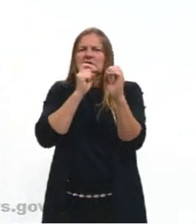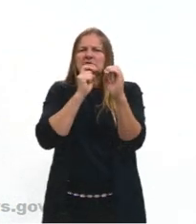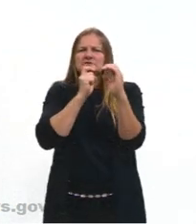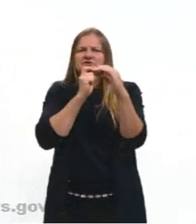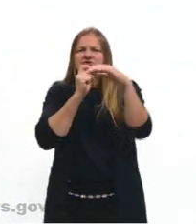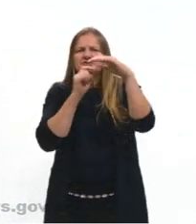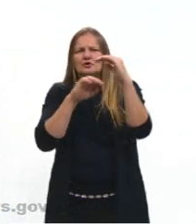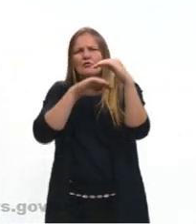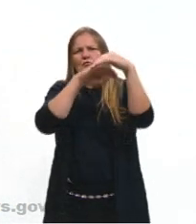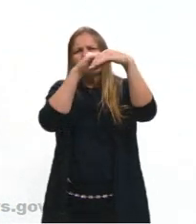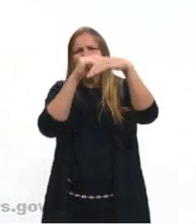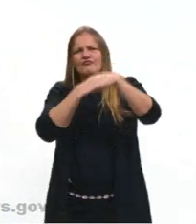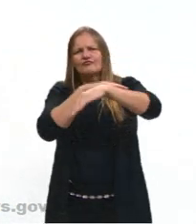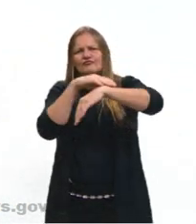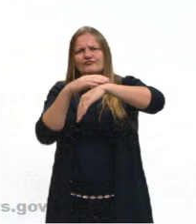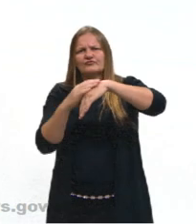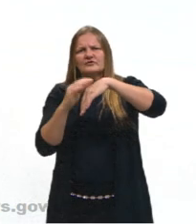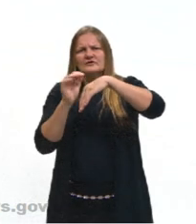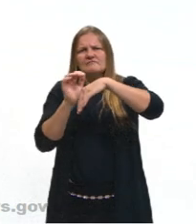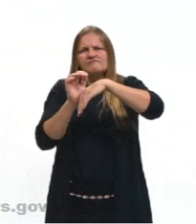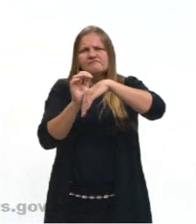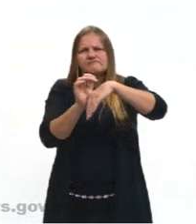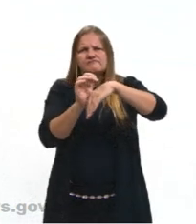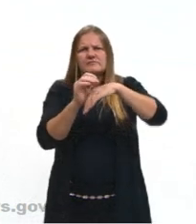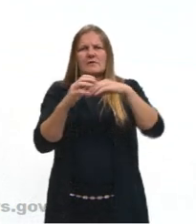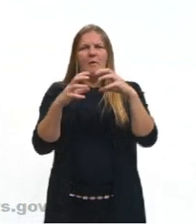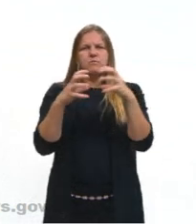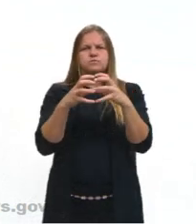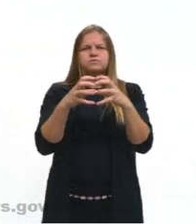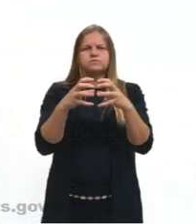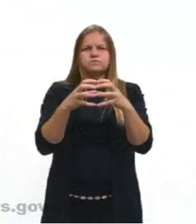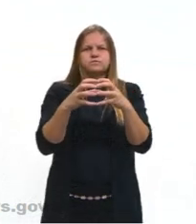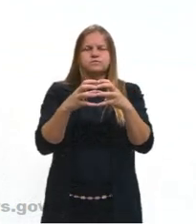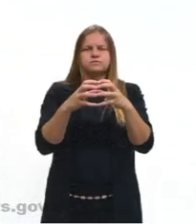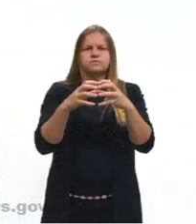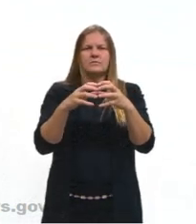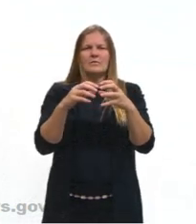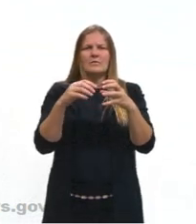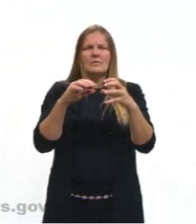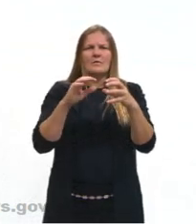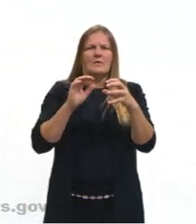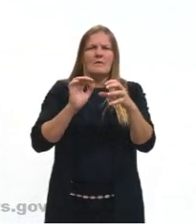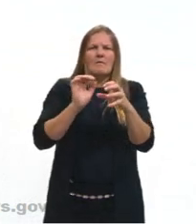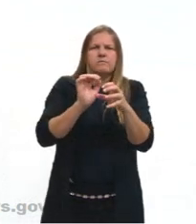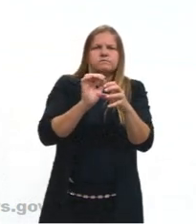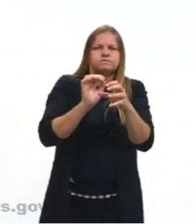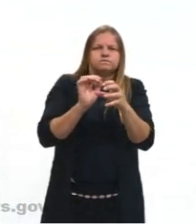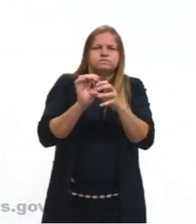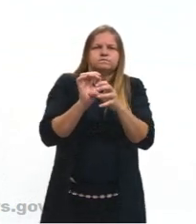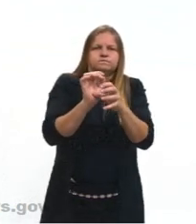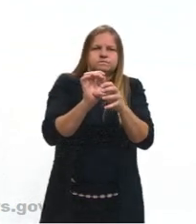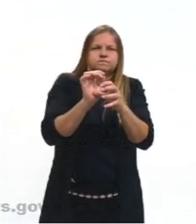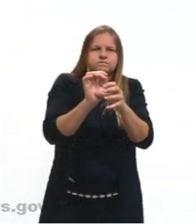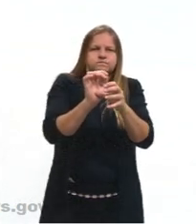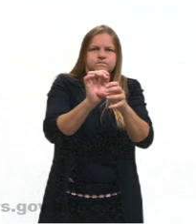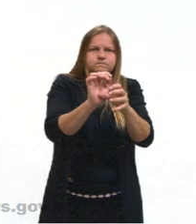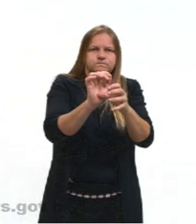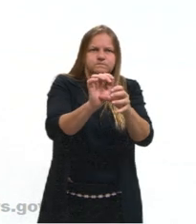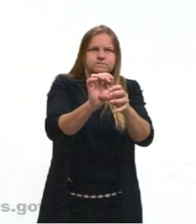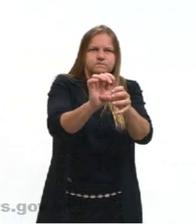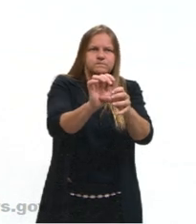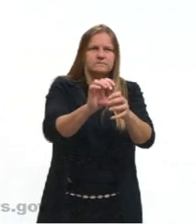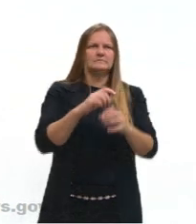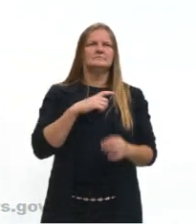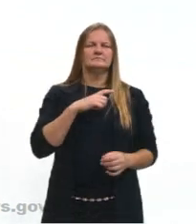competência de empurrar qualquer bloco, seja um muito pequeno e um muito grande, certo? Ele consegue empurrar todos.